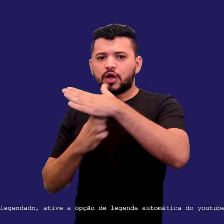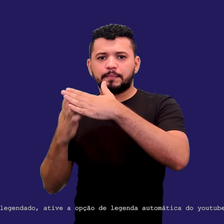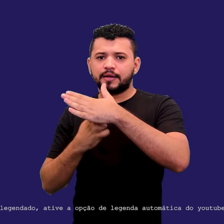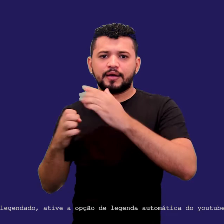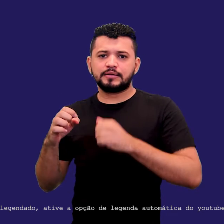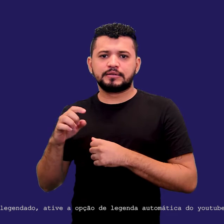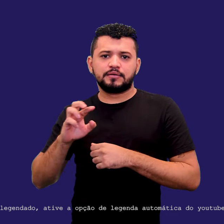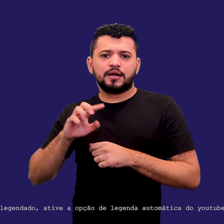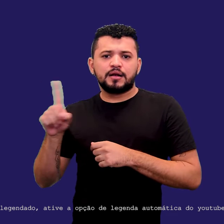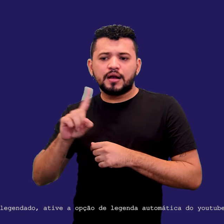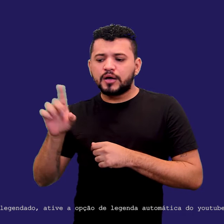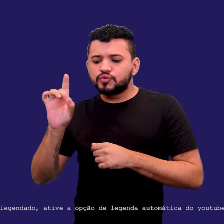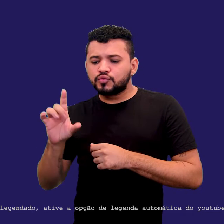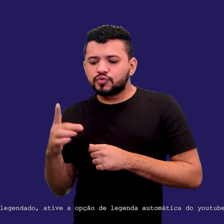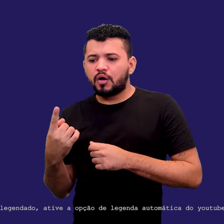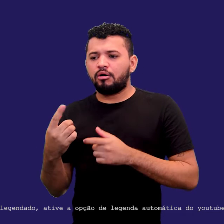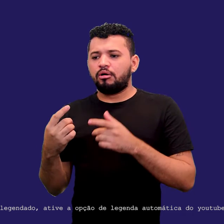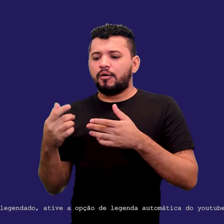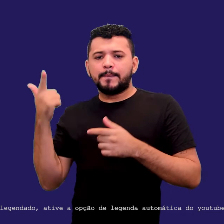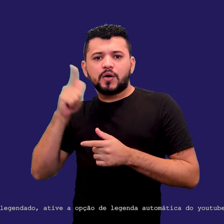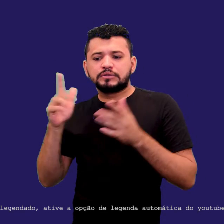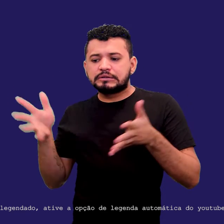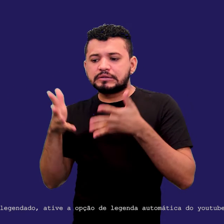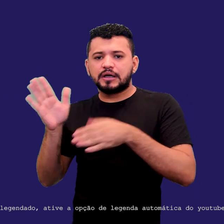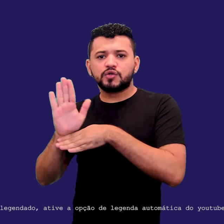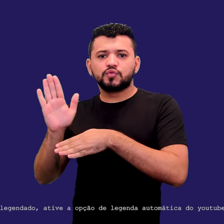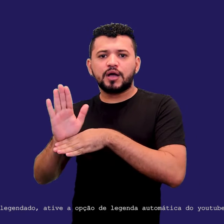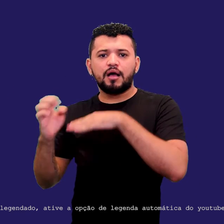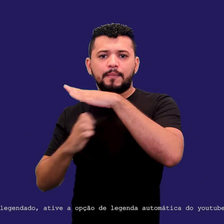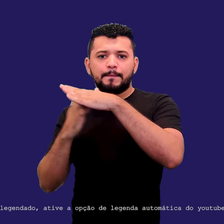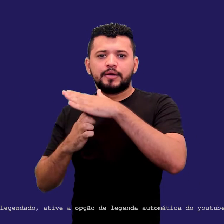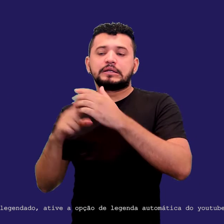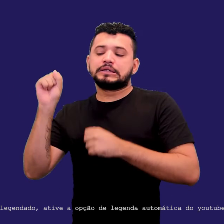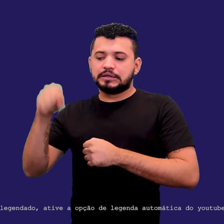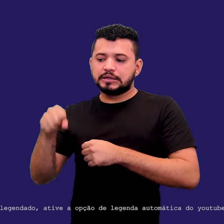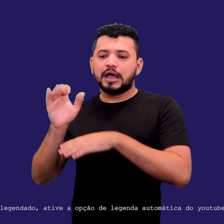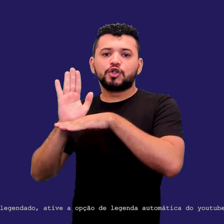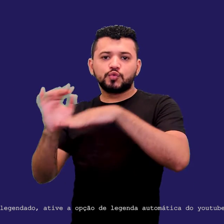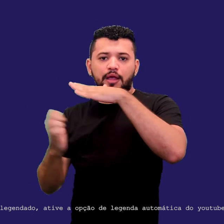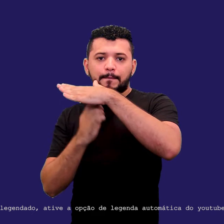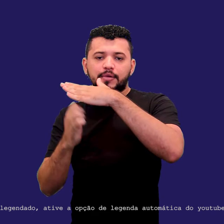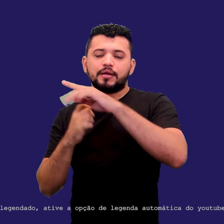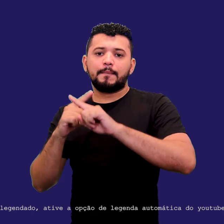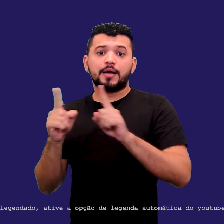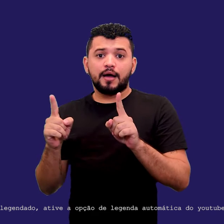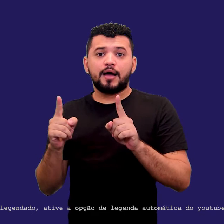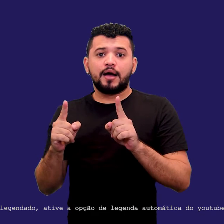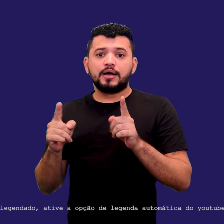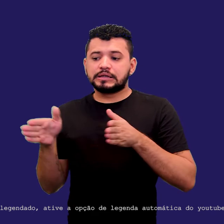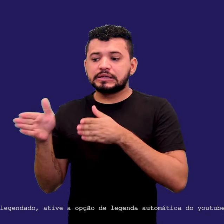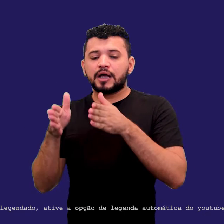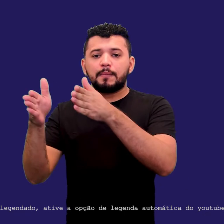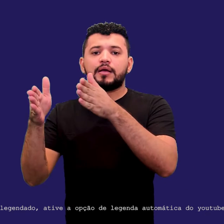essas vantagens para a empresa. Claro que isso acaba refletindo no trabalho como um todo, mas esse caminho de